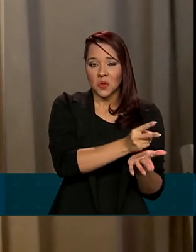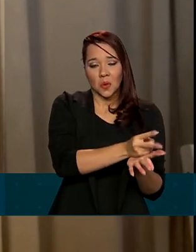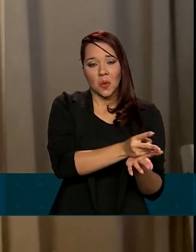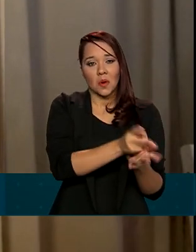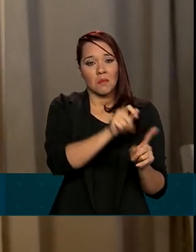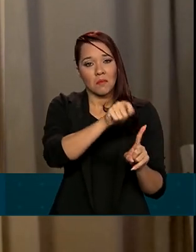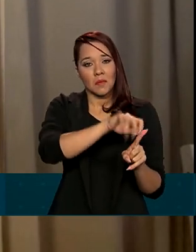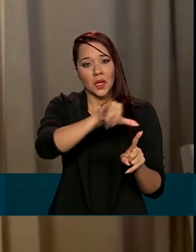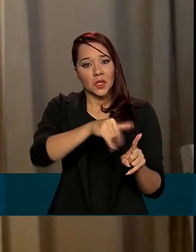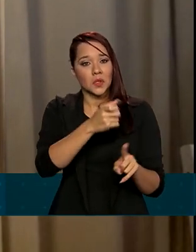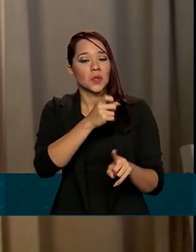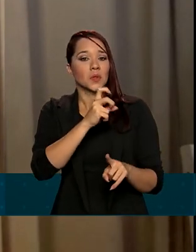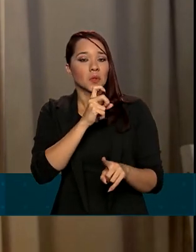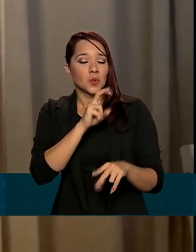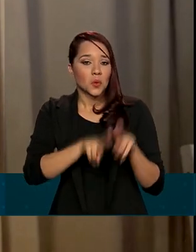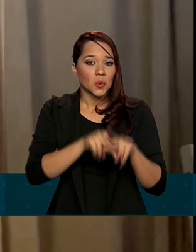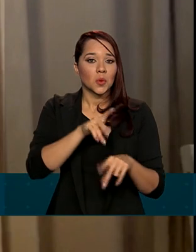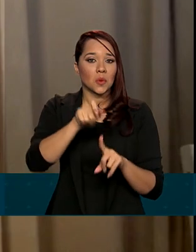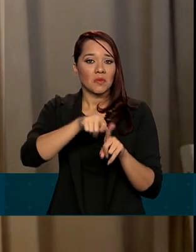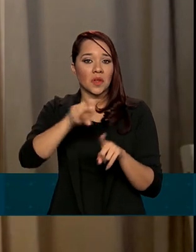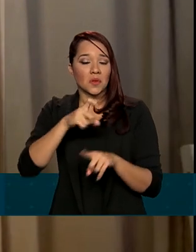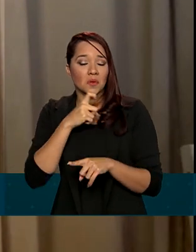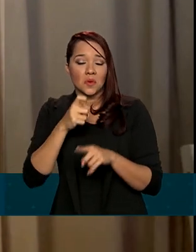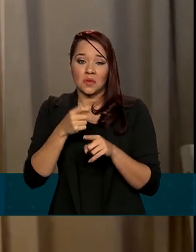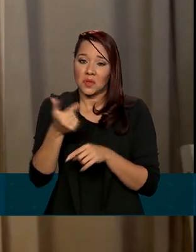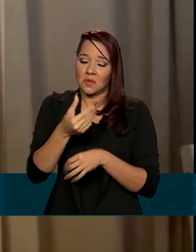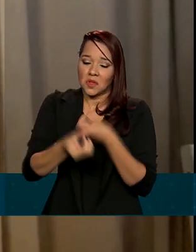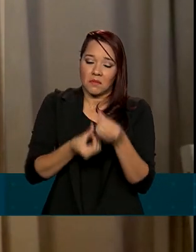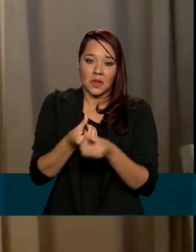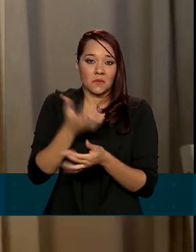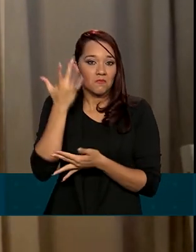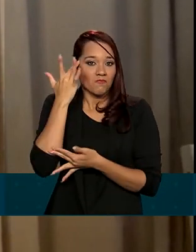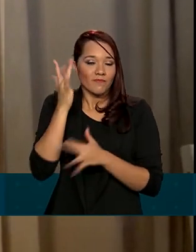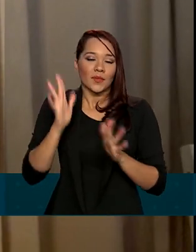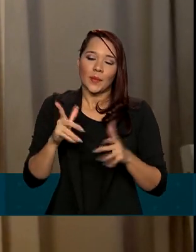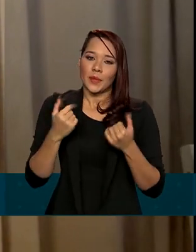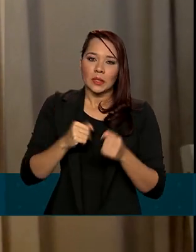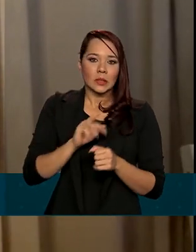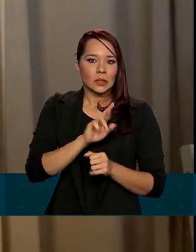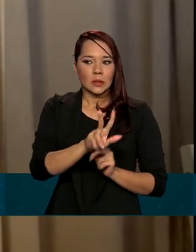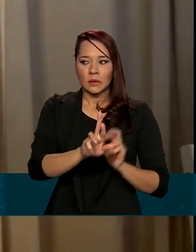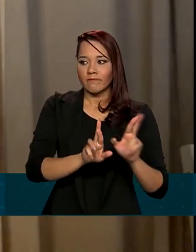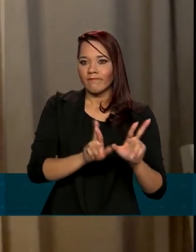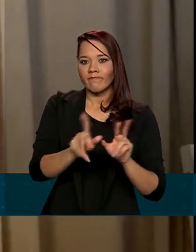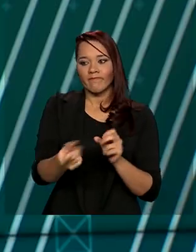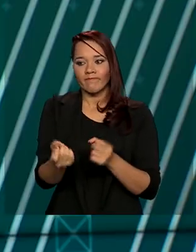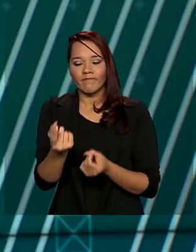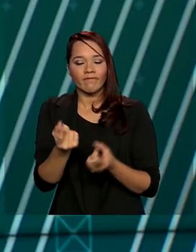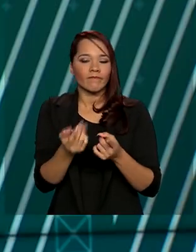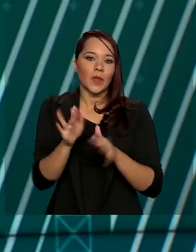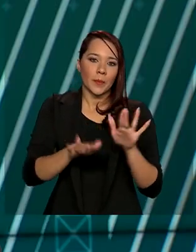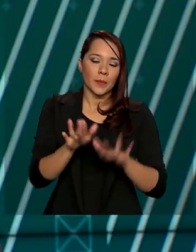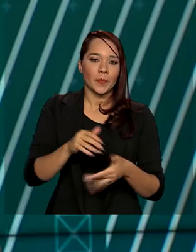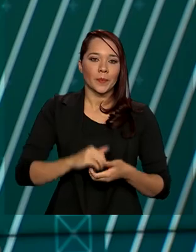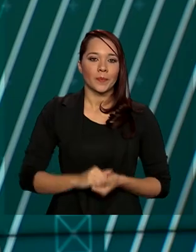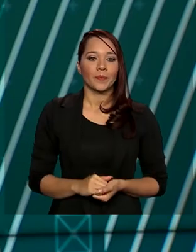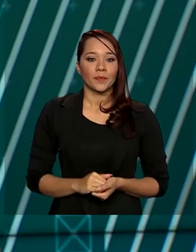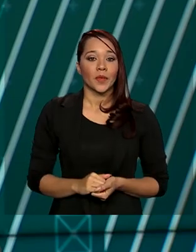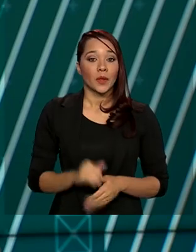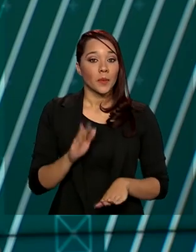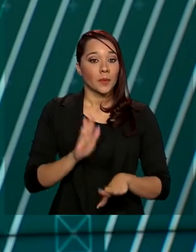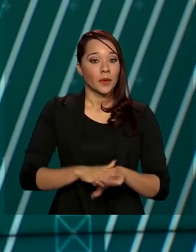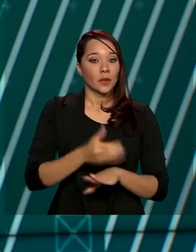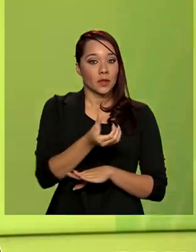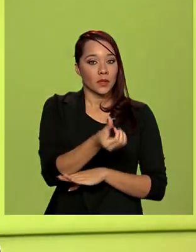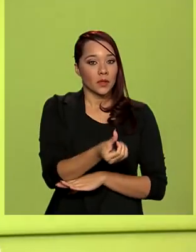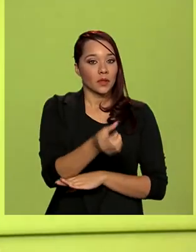e no segundo semestre. Isso depende de uma série de fatores ainda bastante incertos. Mais de